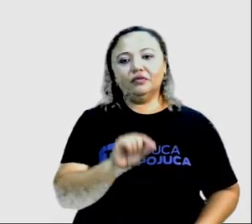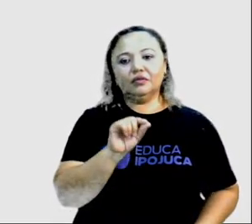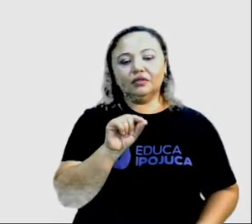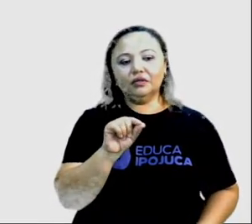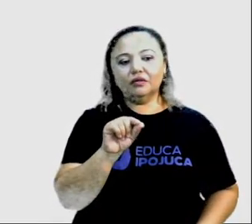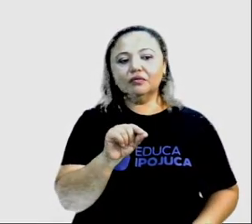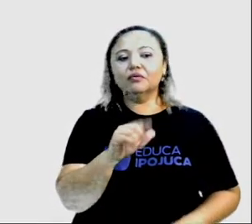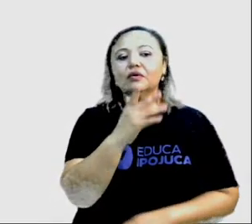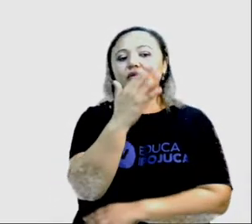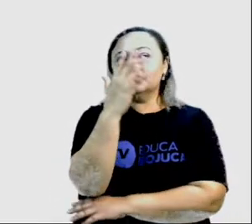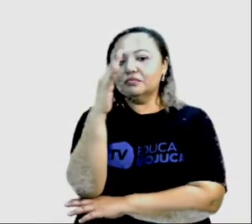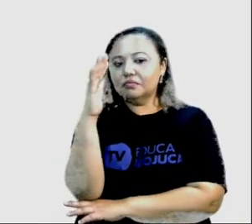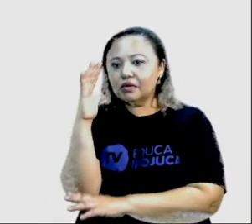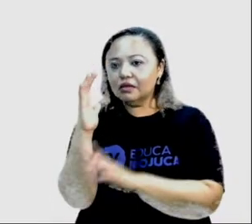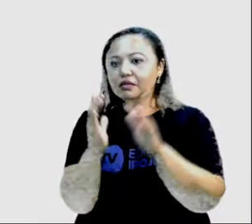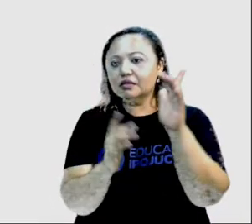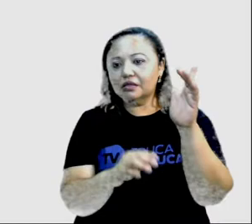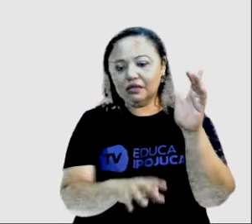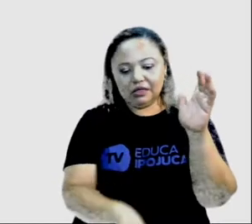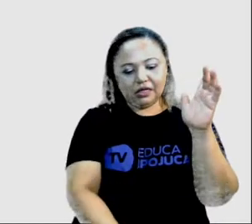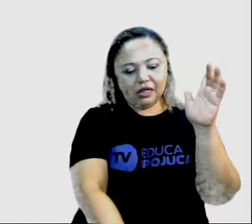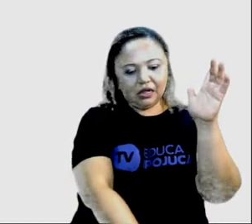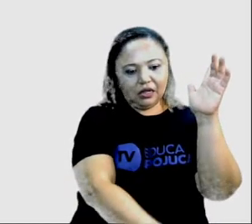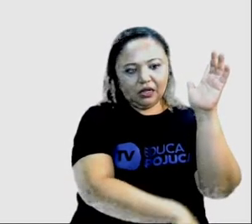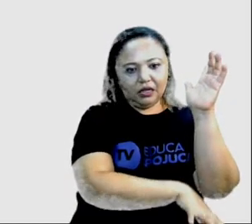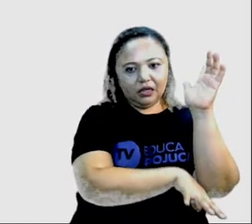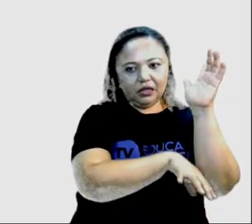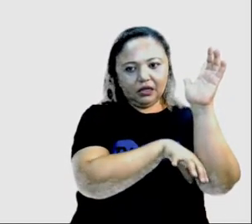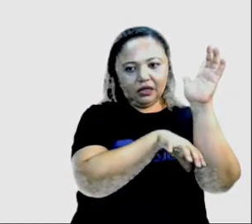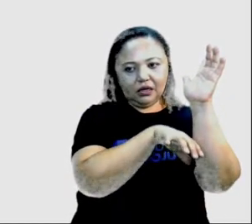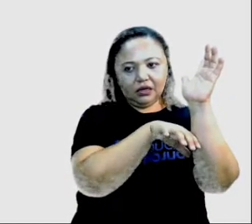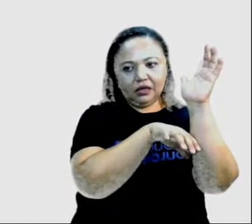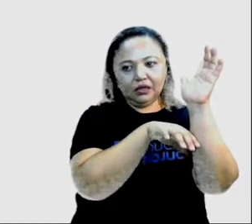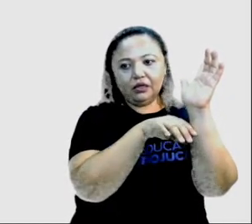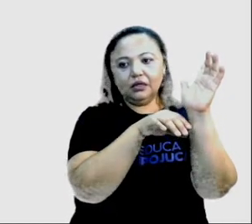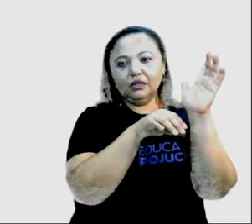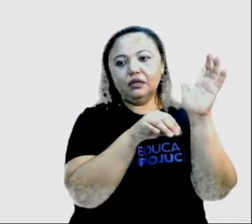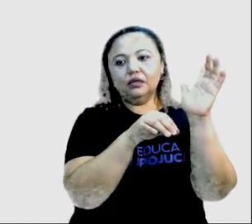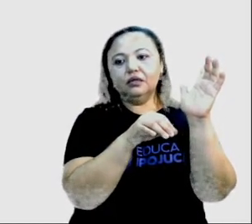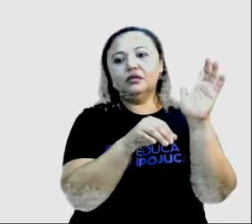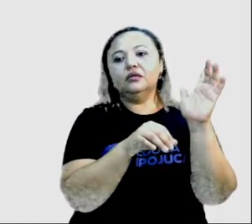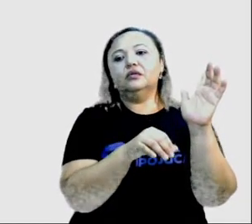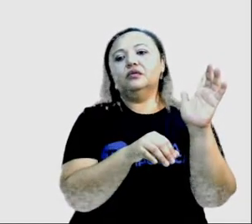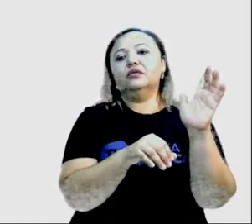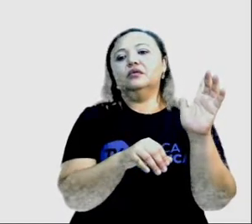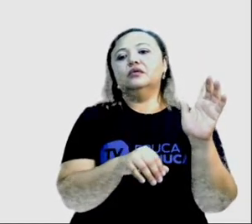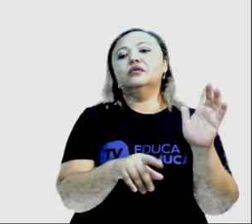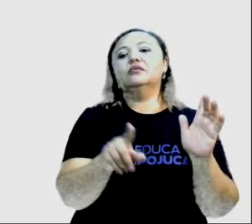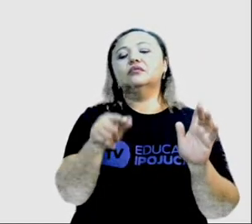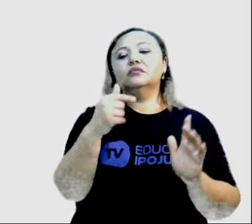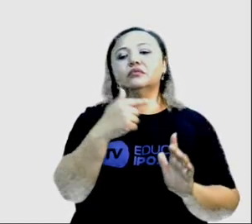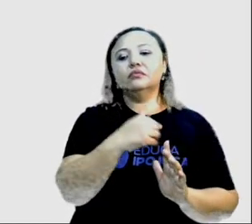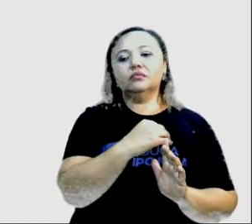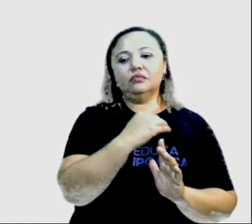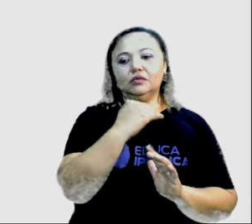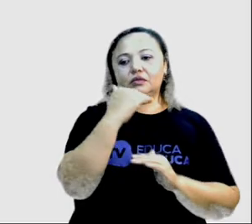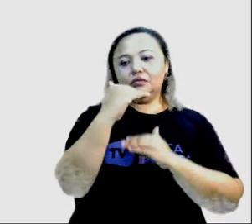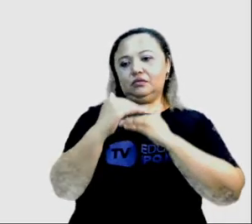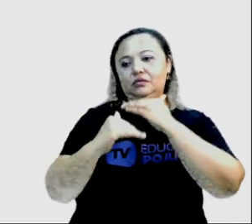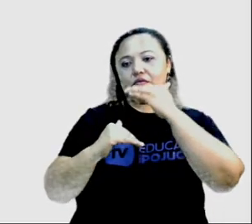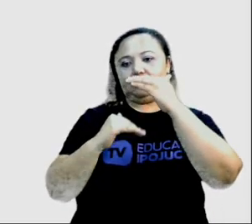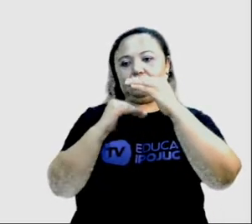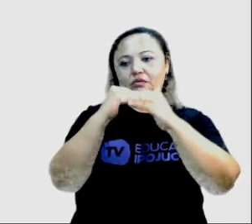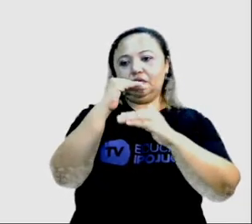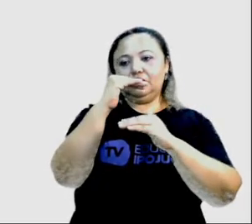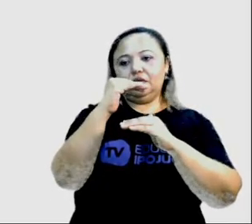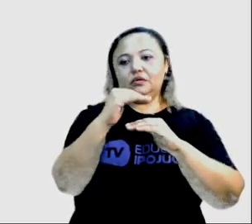que as plantas retiram do solo as substâncias necessárias para o seu desenvolvimento,